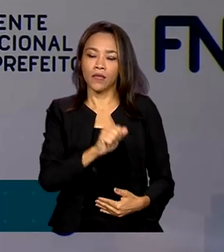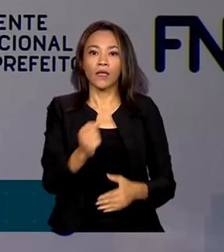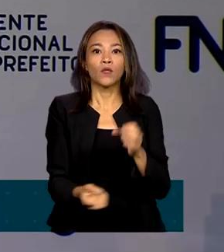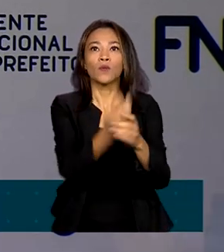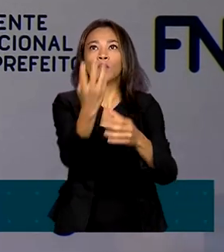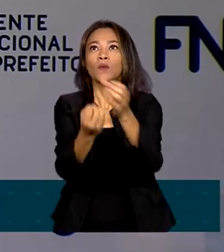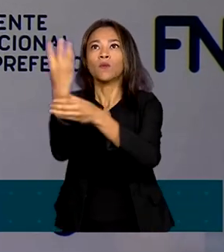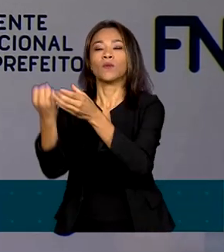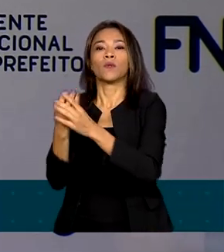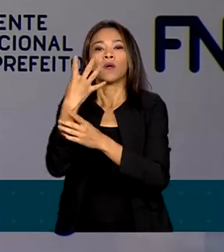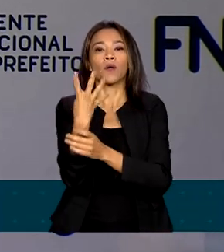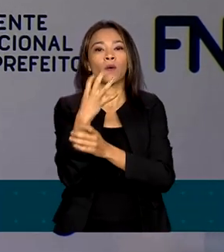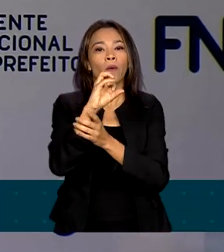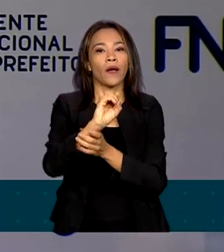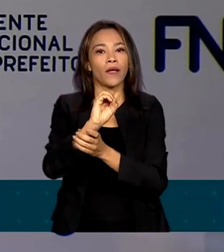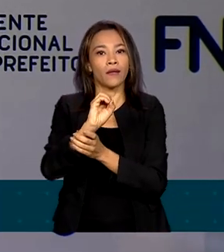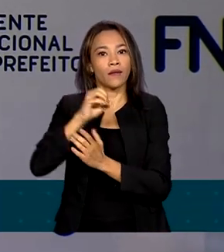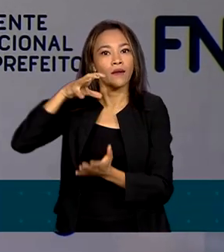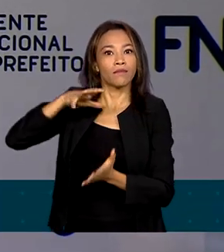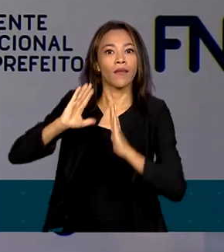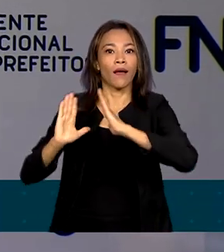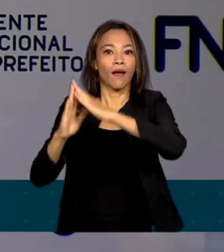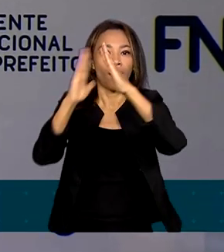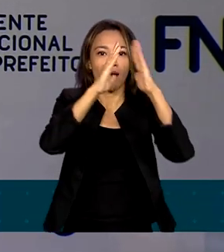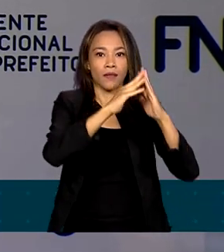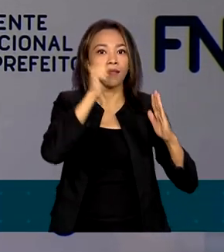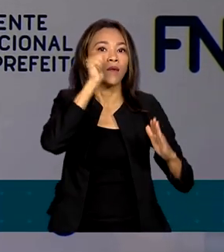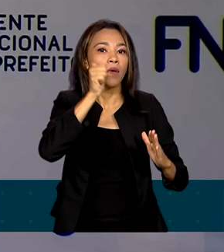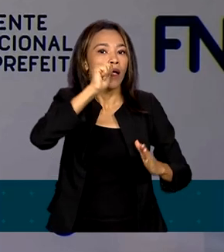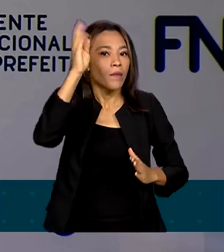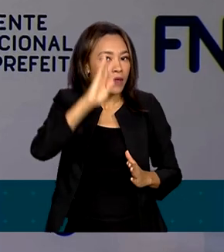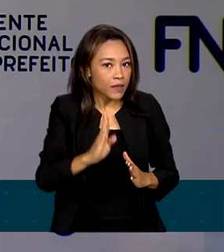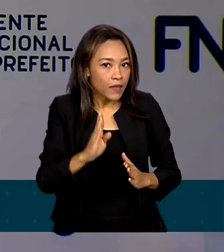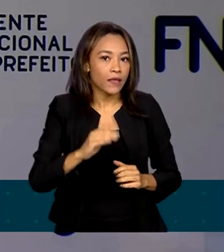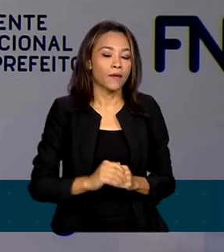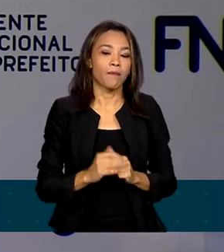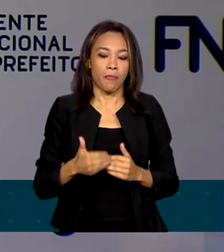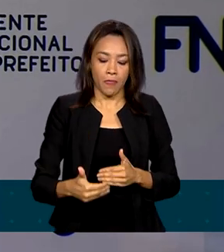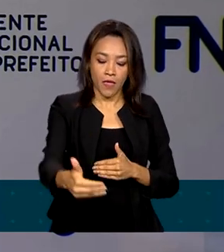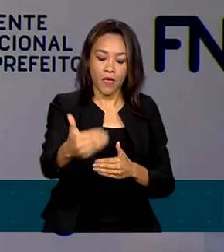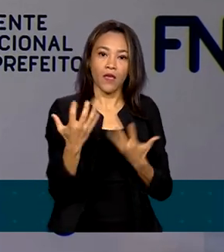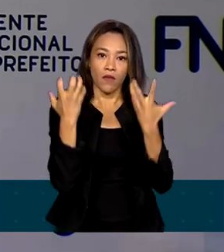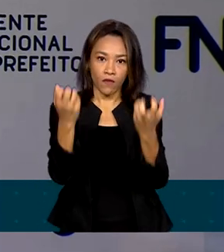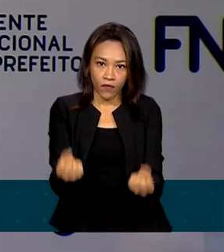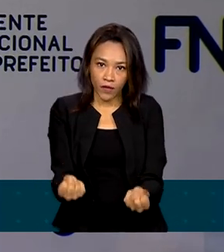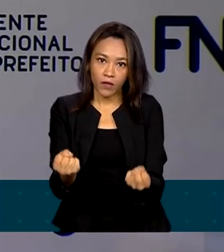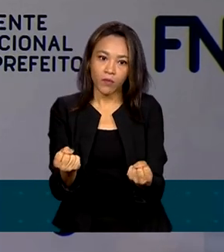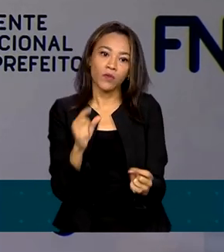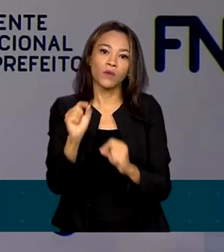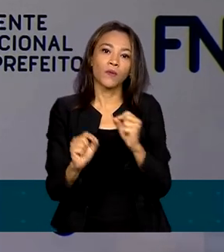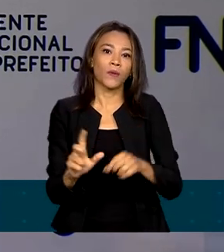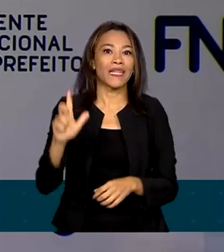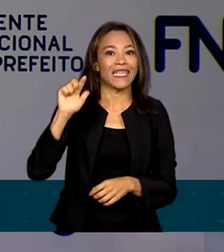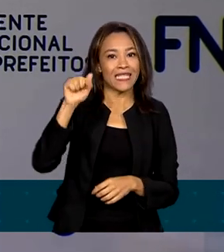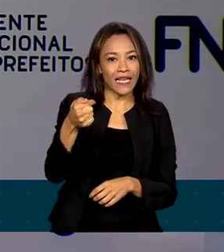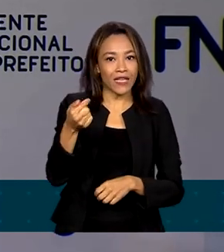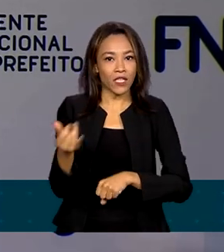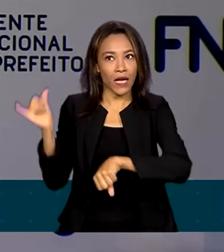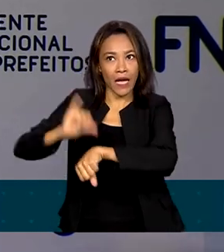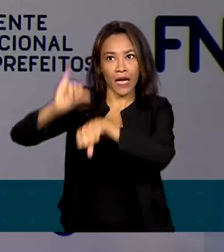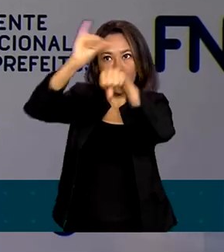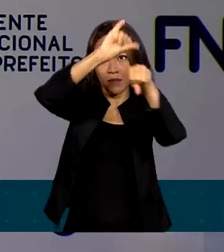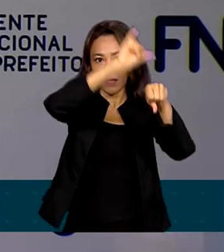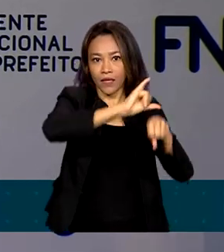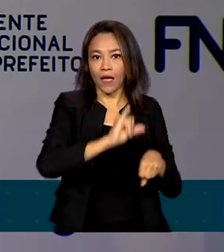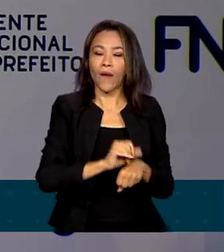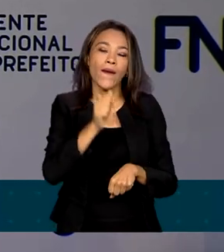mulher brasileira e vamos implantar a Casa da Mulher Brasileira nas sete capitais que ainda não